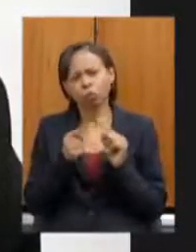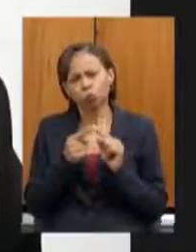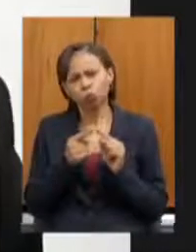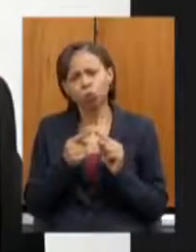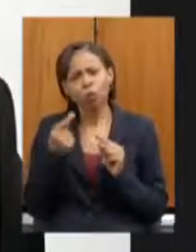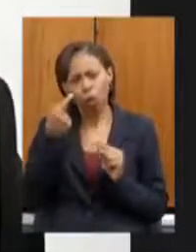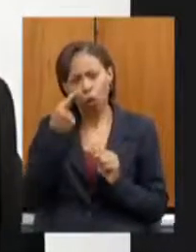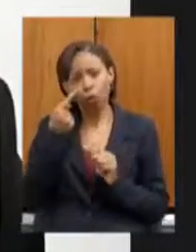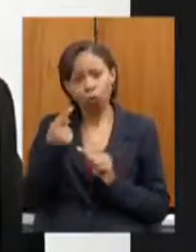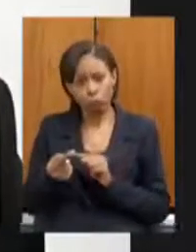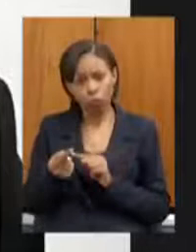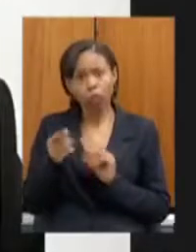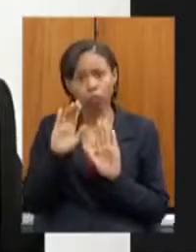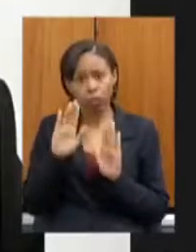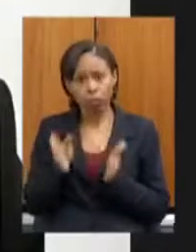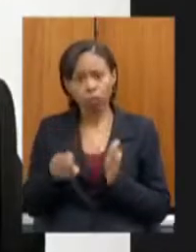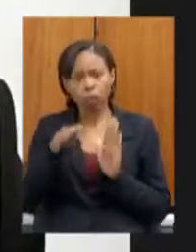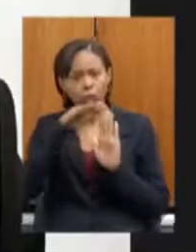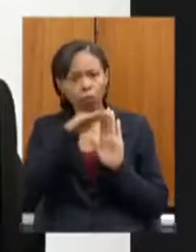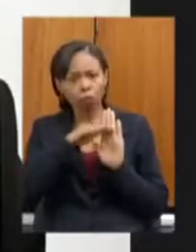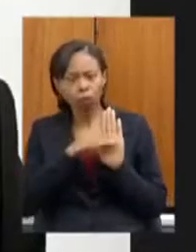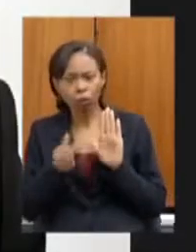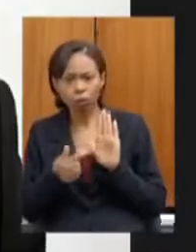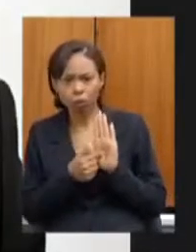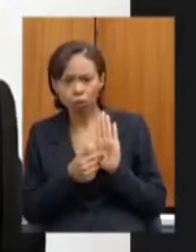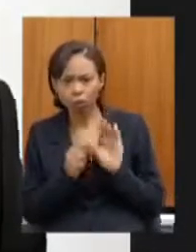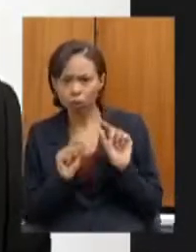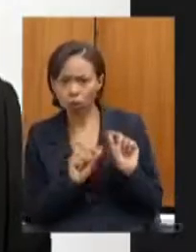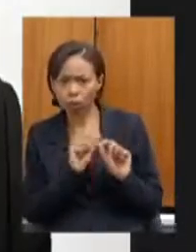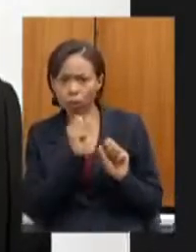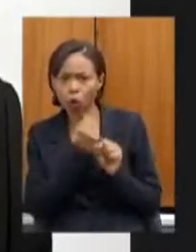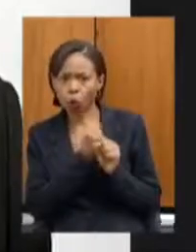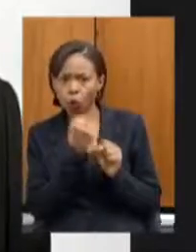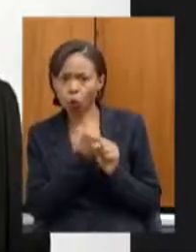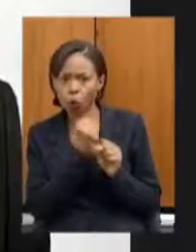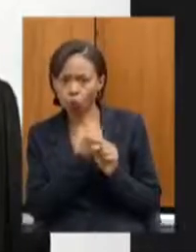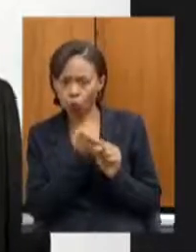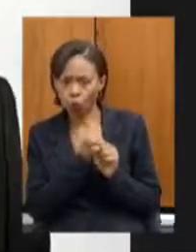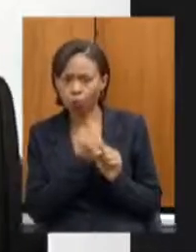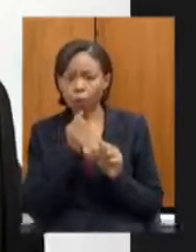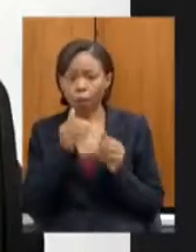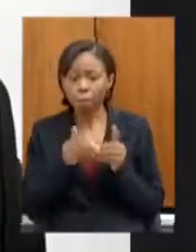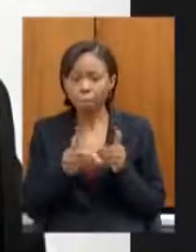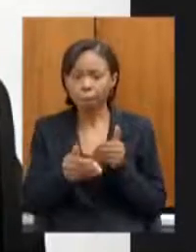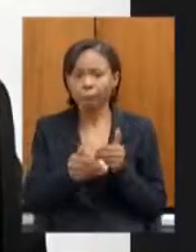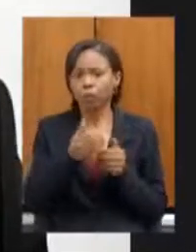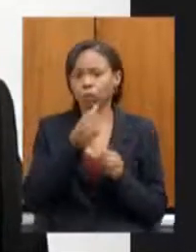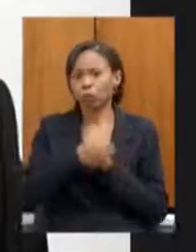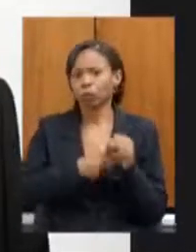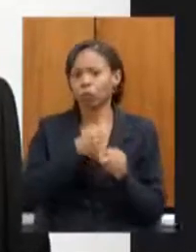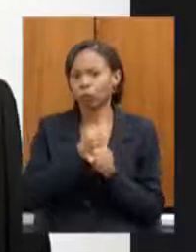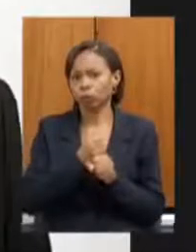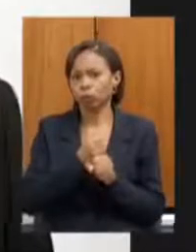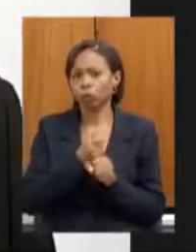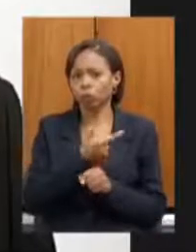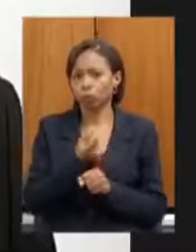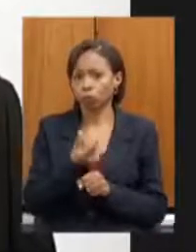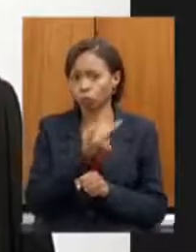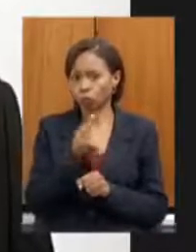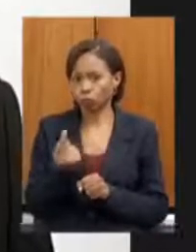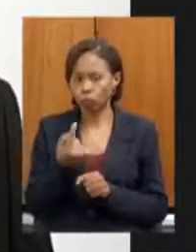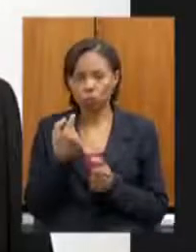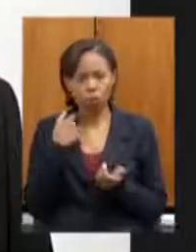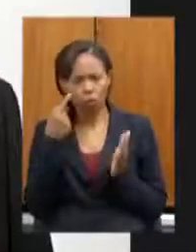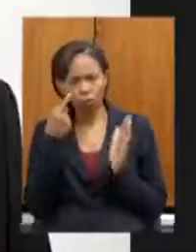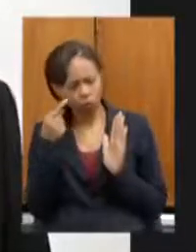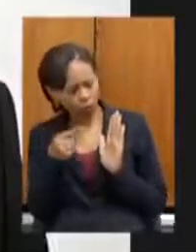observei o catálogo de obras de 2021 aliás o portfólio apresentado pelo governo da bancada federal e